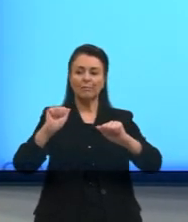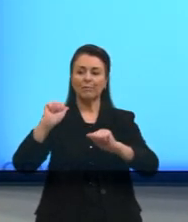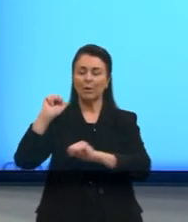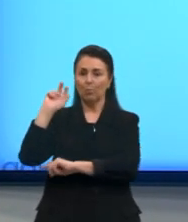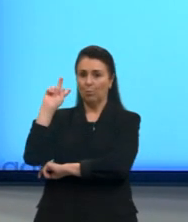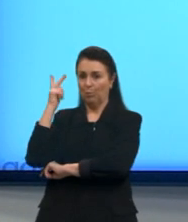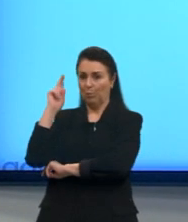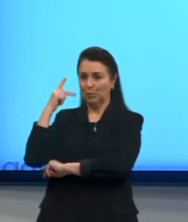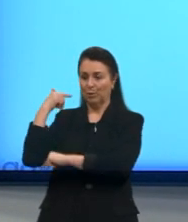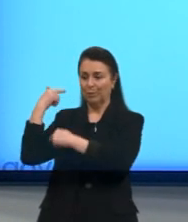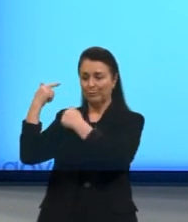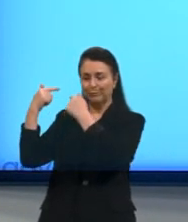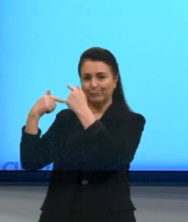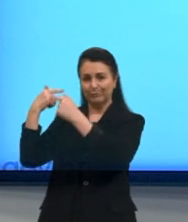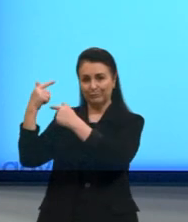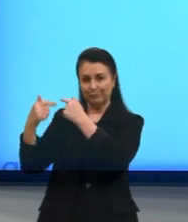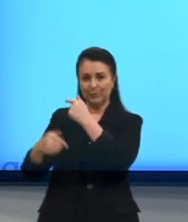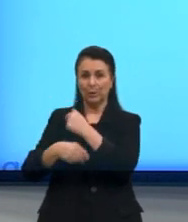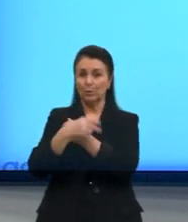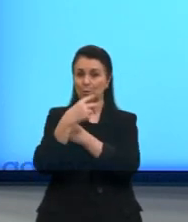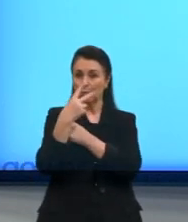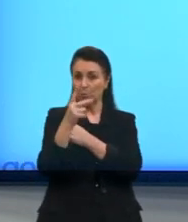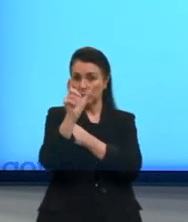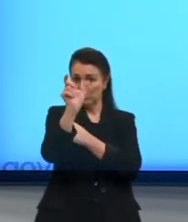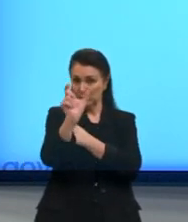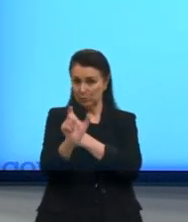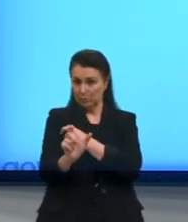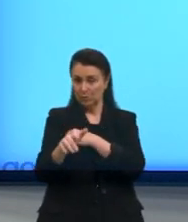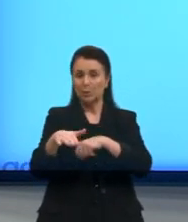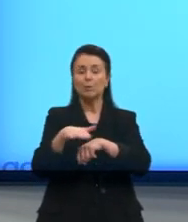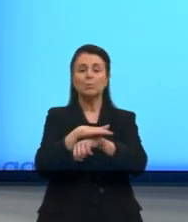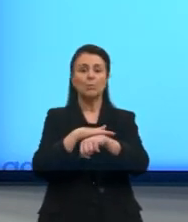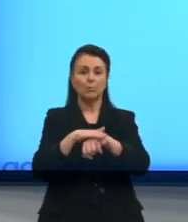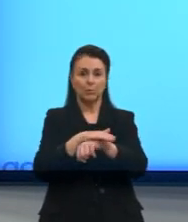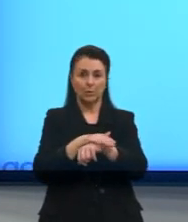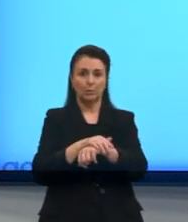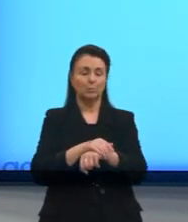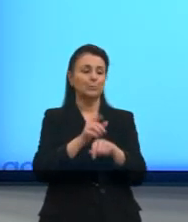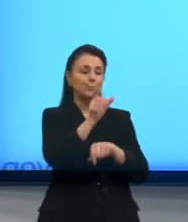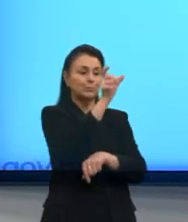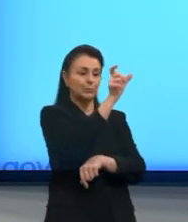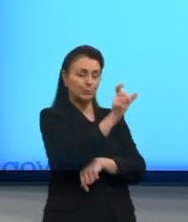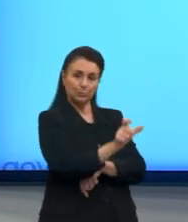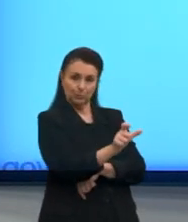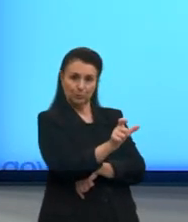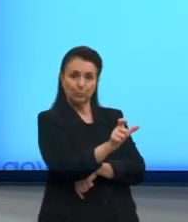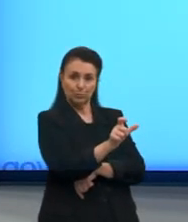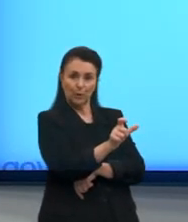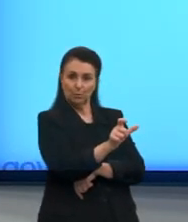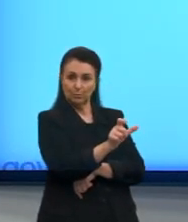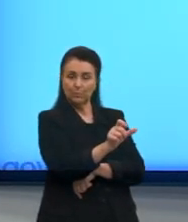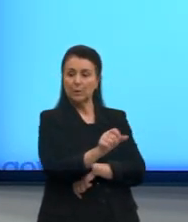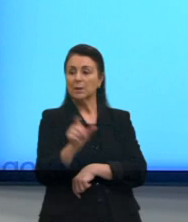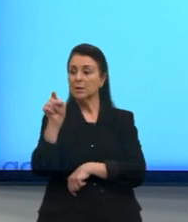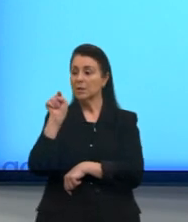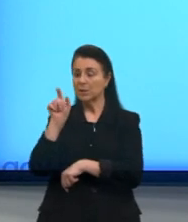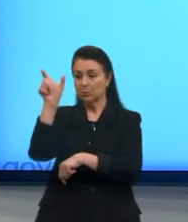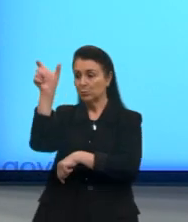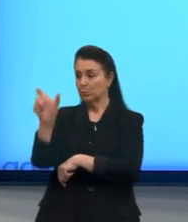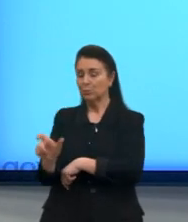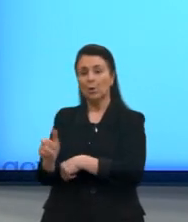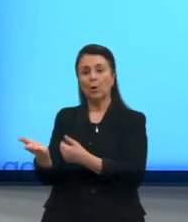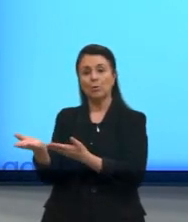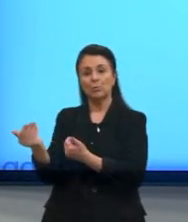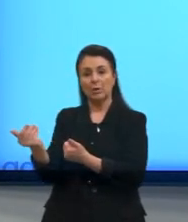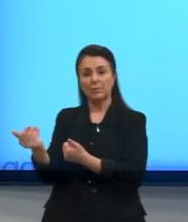Então, gente tem ali duas pessoas conversando, um senhor e um jovem. O jovem começa, a velhinha é